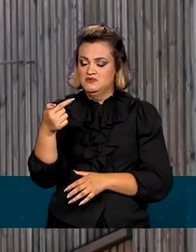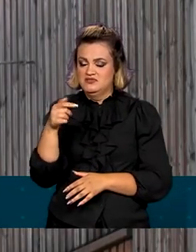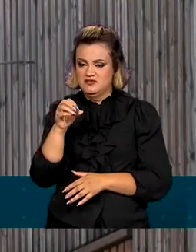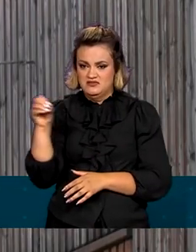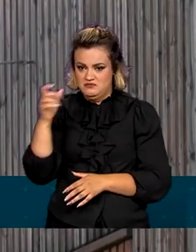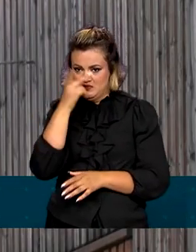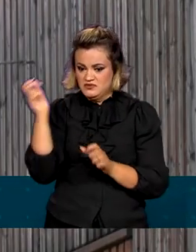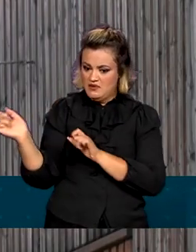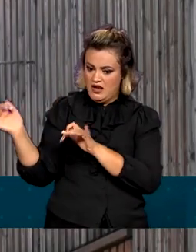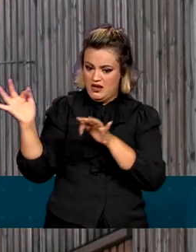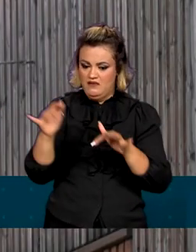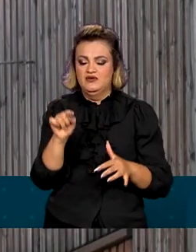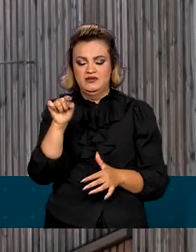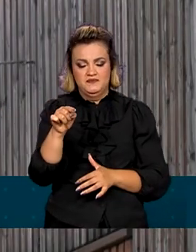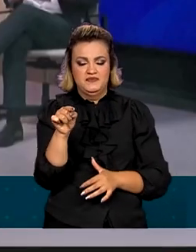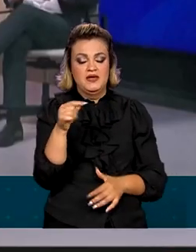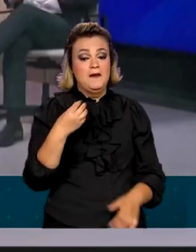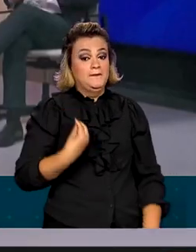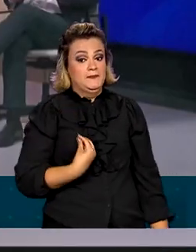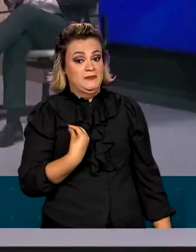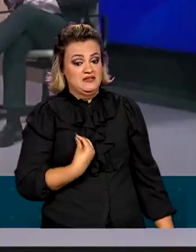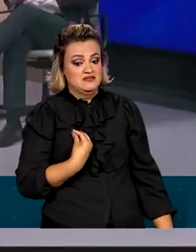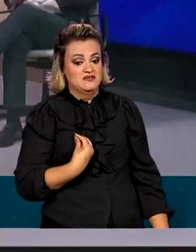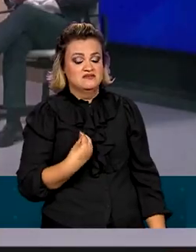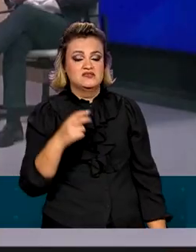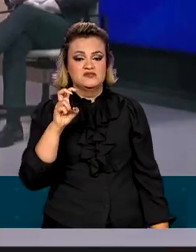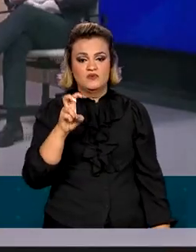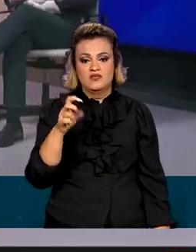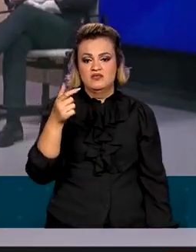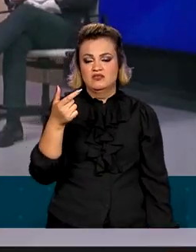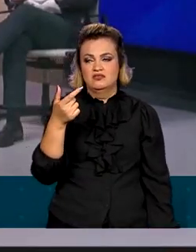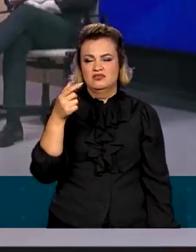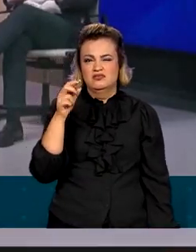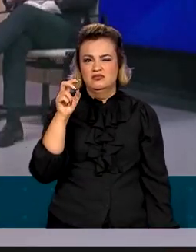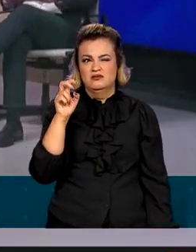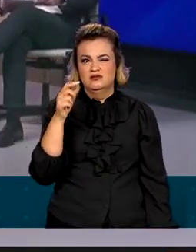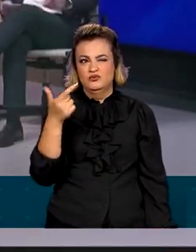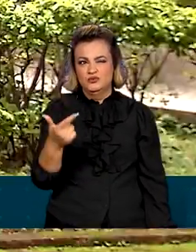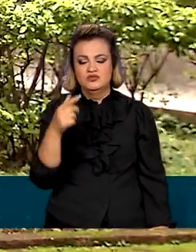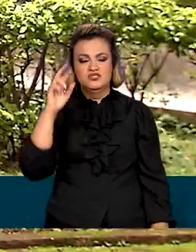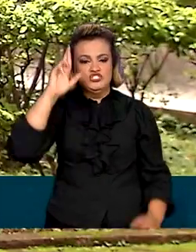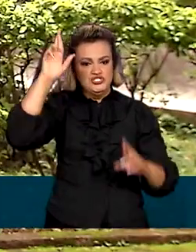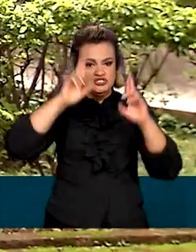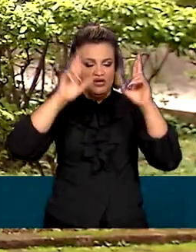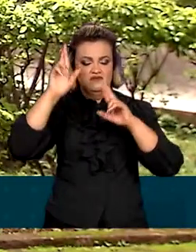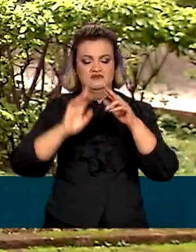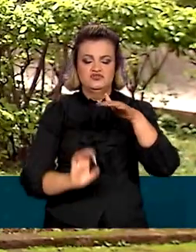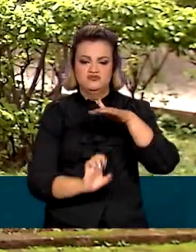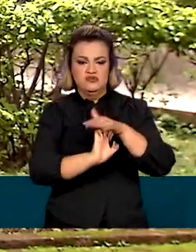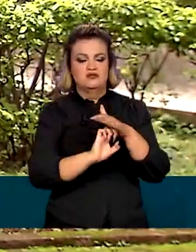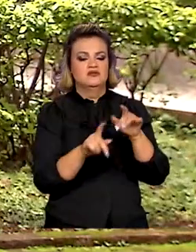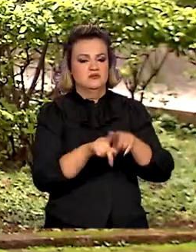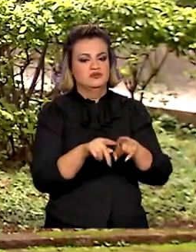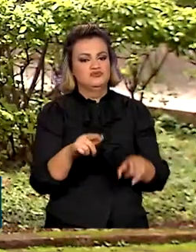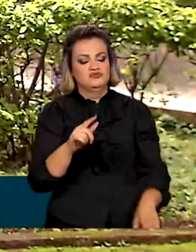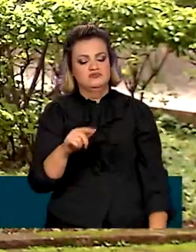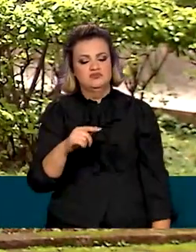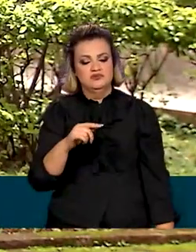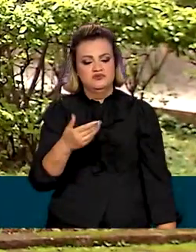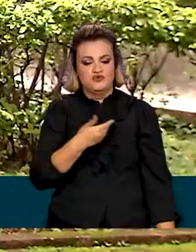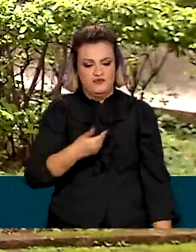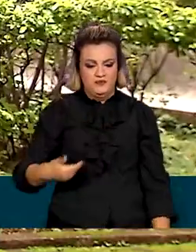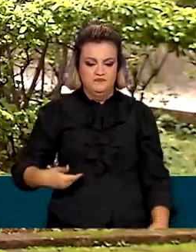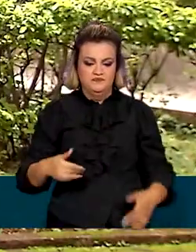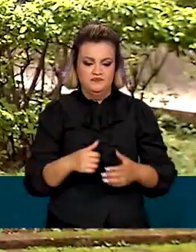países, com a presença de 52 chefes de Estado e de governo. Segundo especialistas, neste